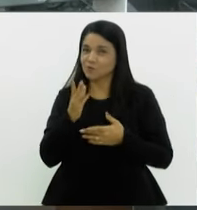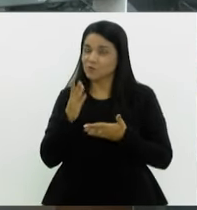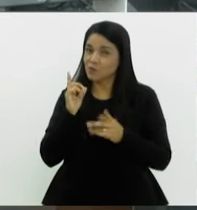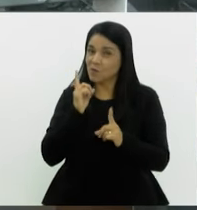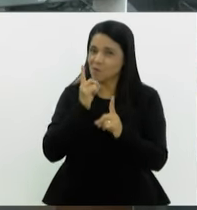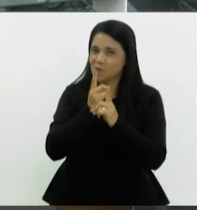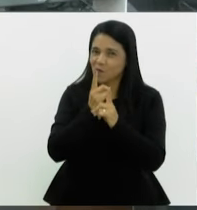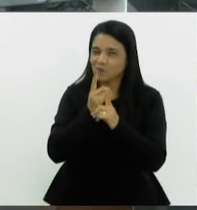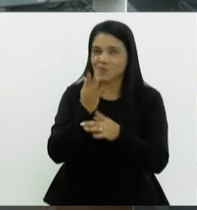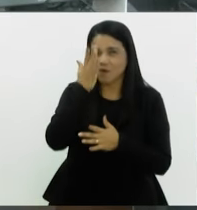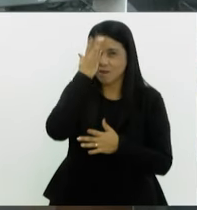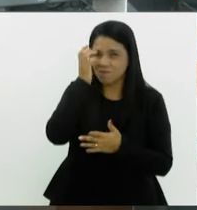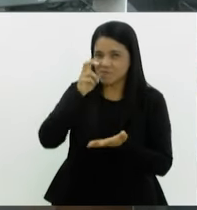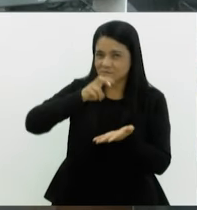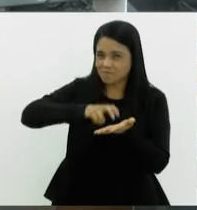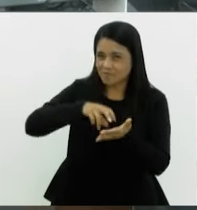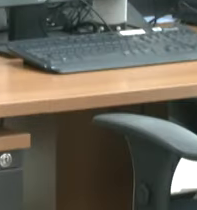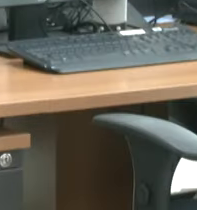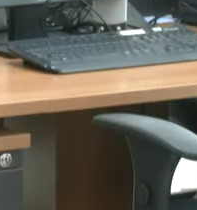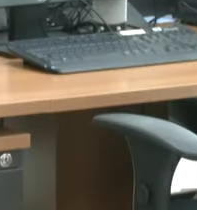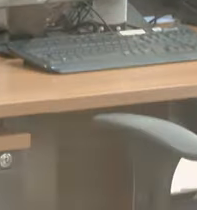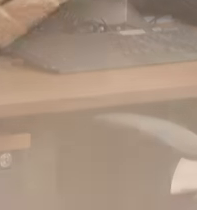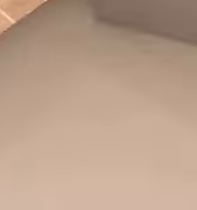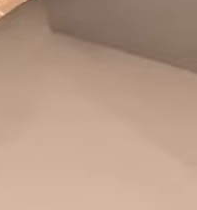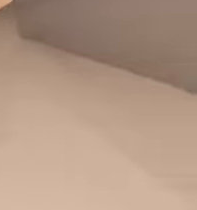encontro amanhã, às 9 horas. Até lá!